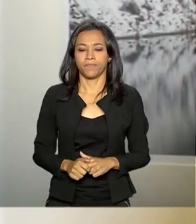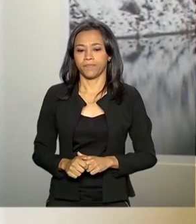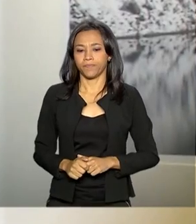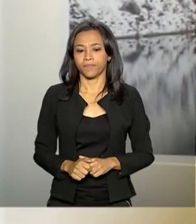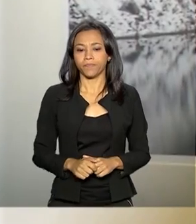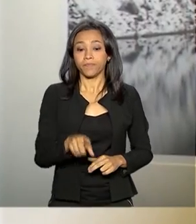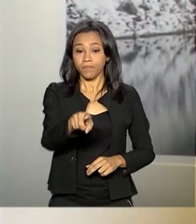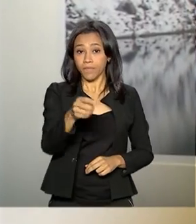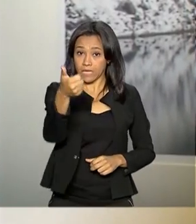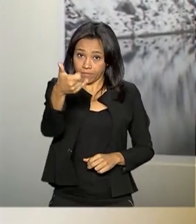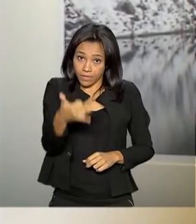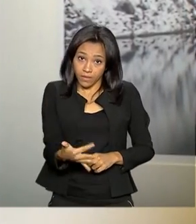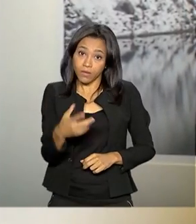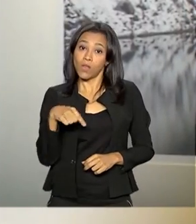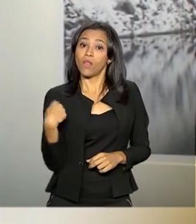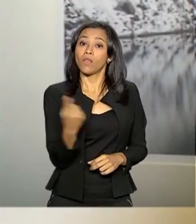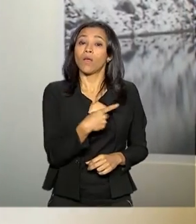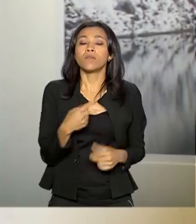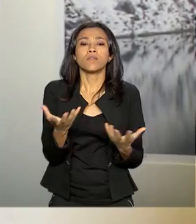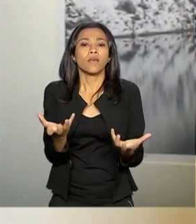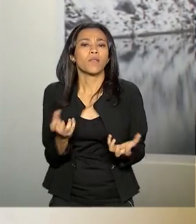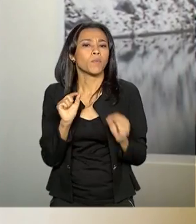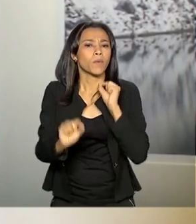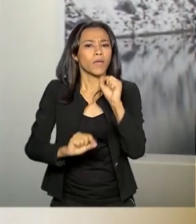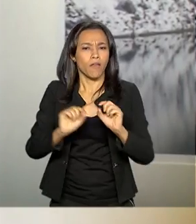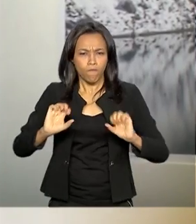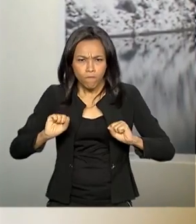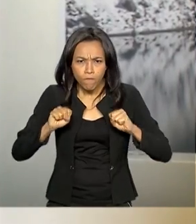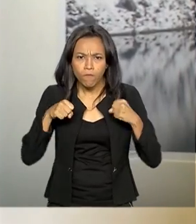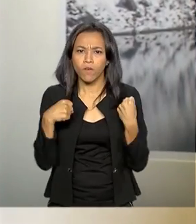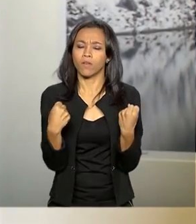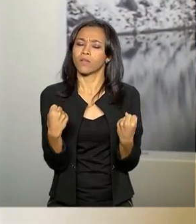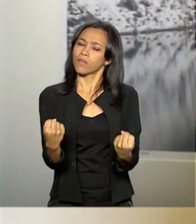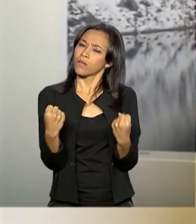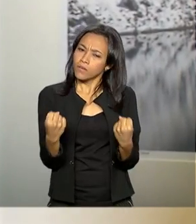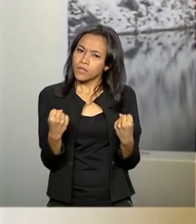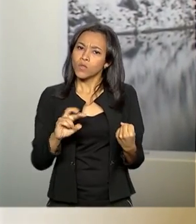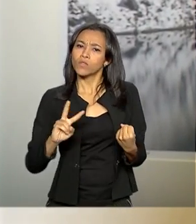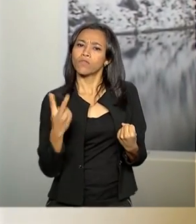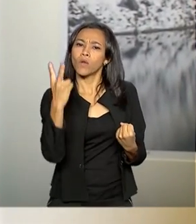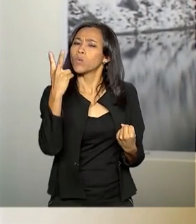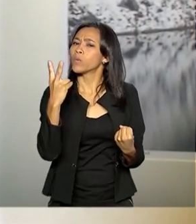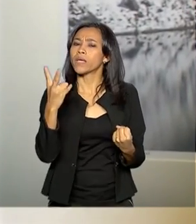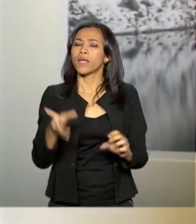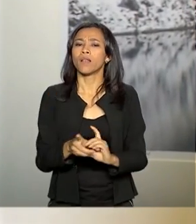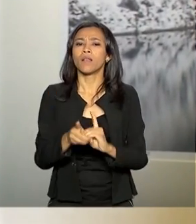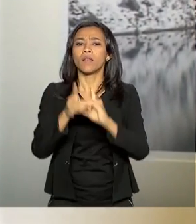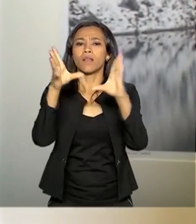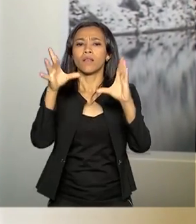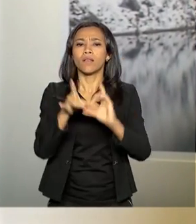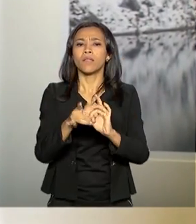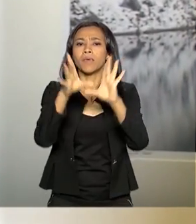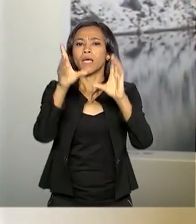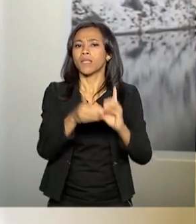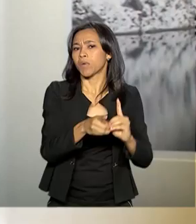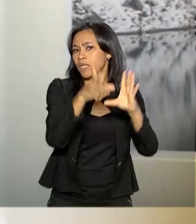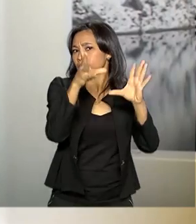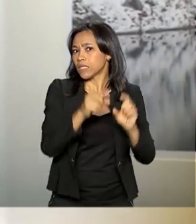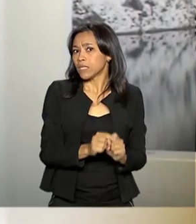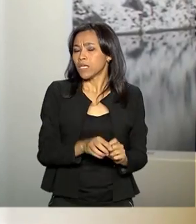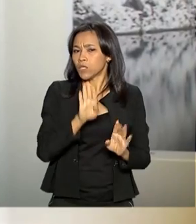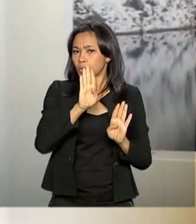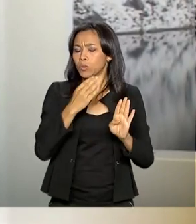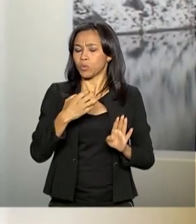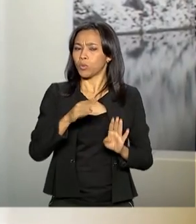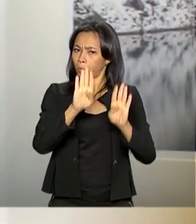O que nós queremos é fortalecer os valores da liberdade, da democracia, do bem-estar, do livre